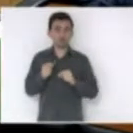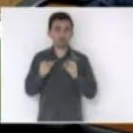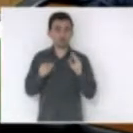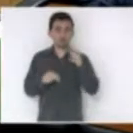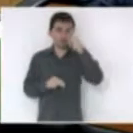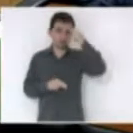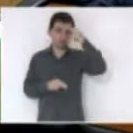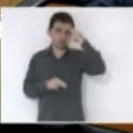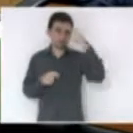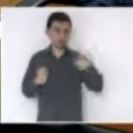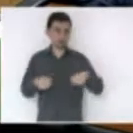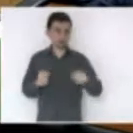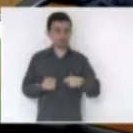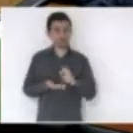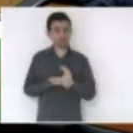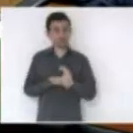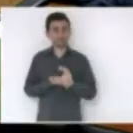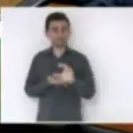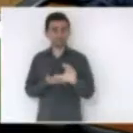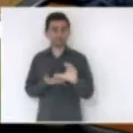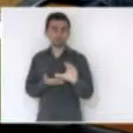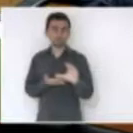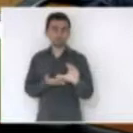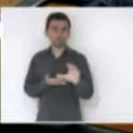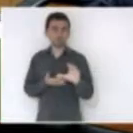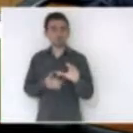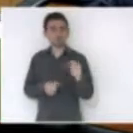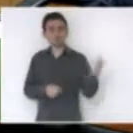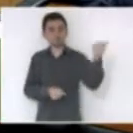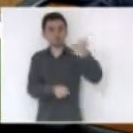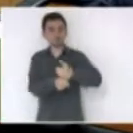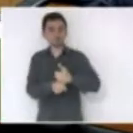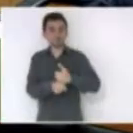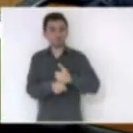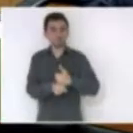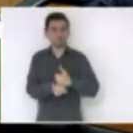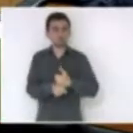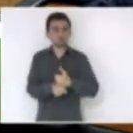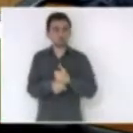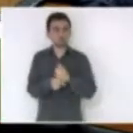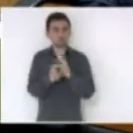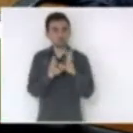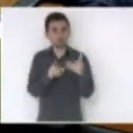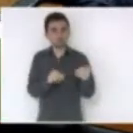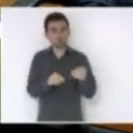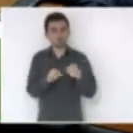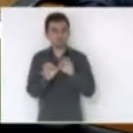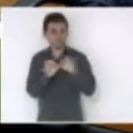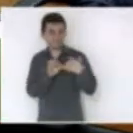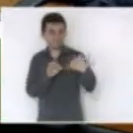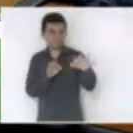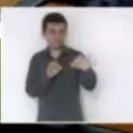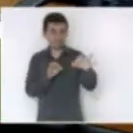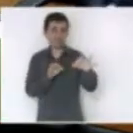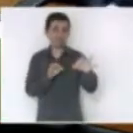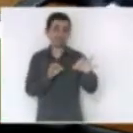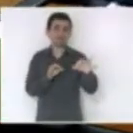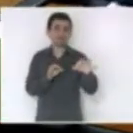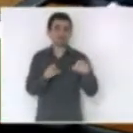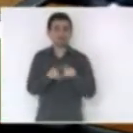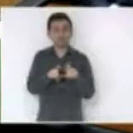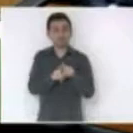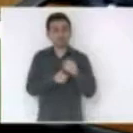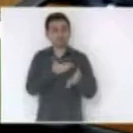Natalino a ideia de que é preciso aplicar realmente para substituir essas redes do interior e para ter um atendimento melhor